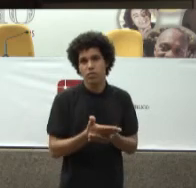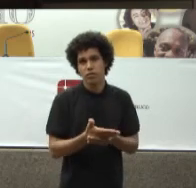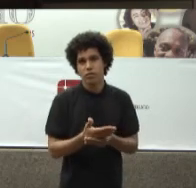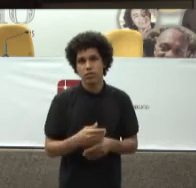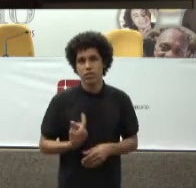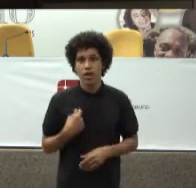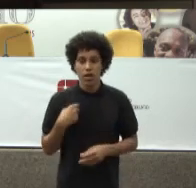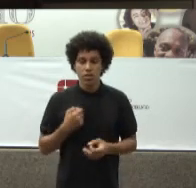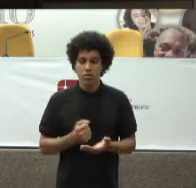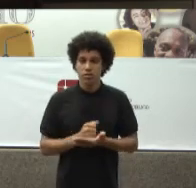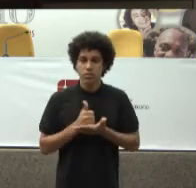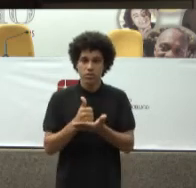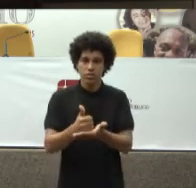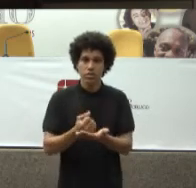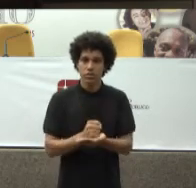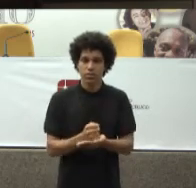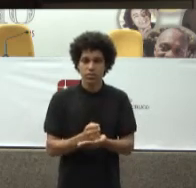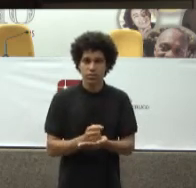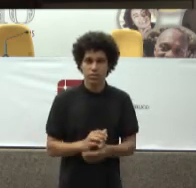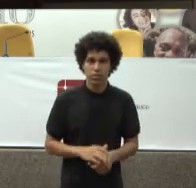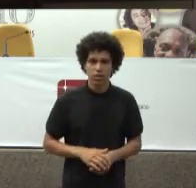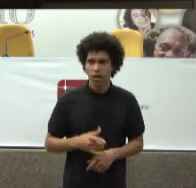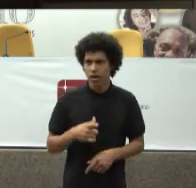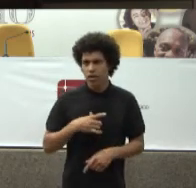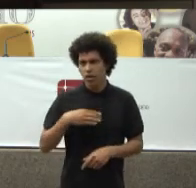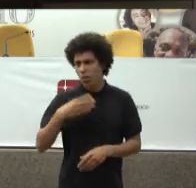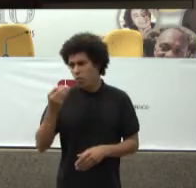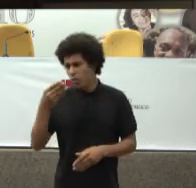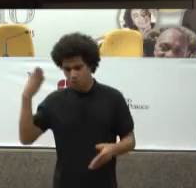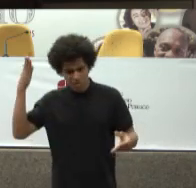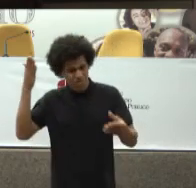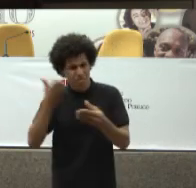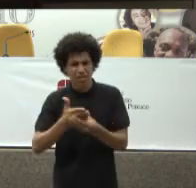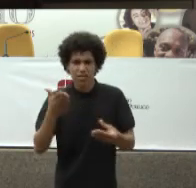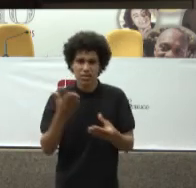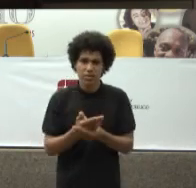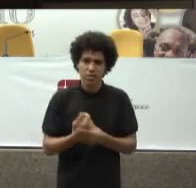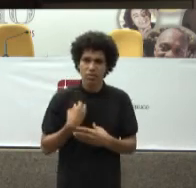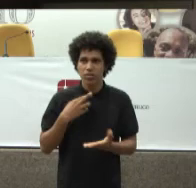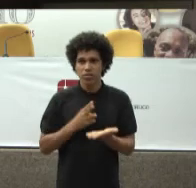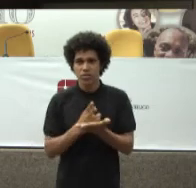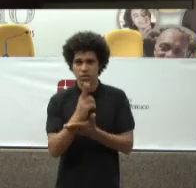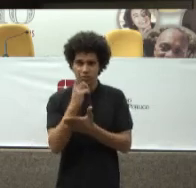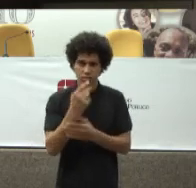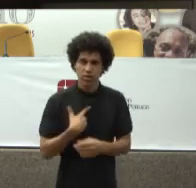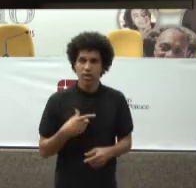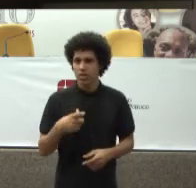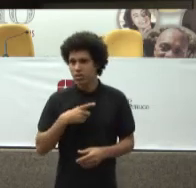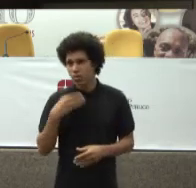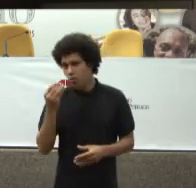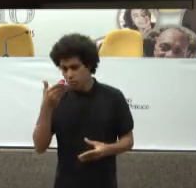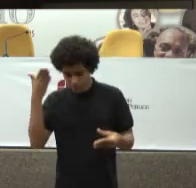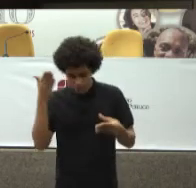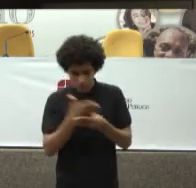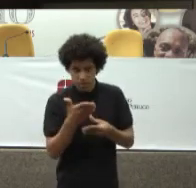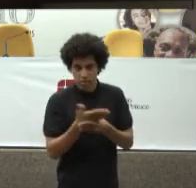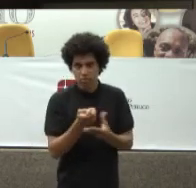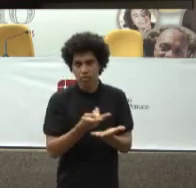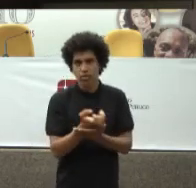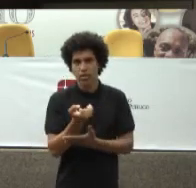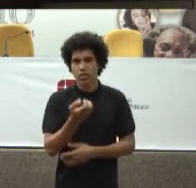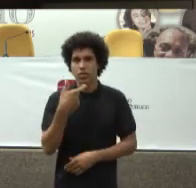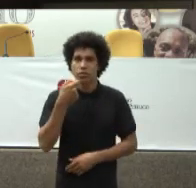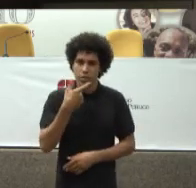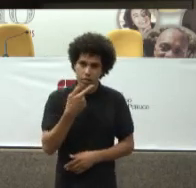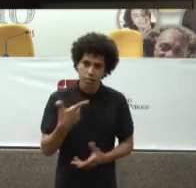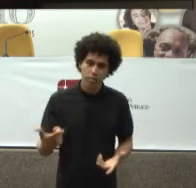farmacêutica Tem muita ação Por cirurgia Tem muita ação Por medicamento E como eu sempre faço Eu dou exemplo Do que aconteceu Comigo ontem Na defensoria Ou